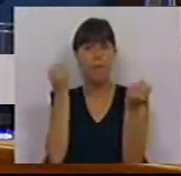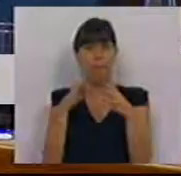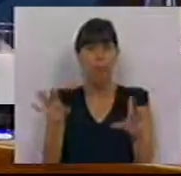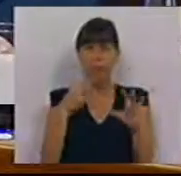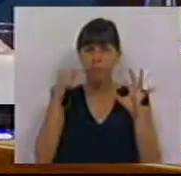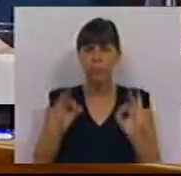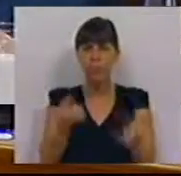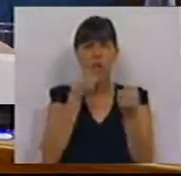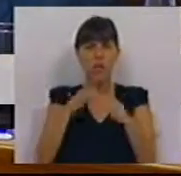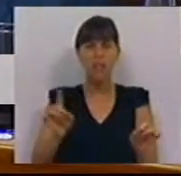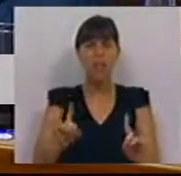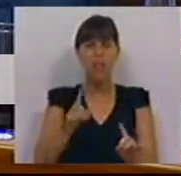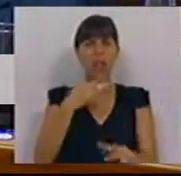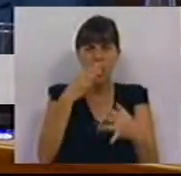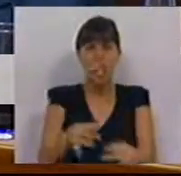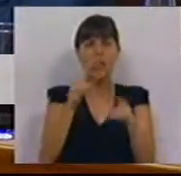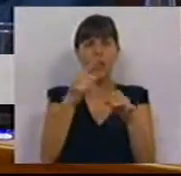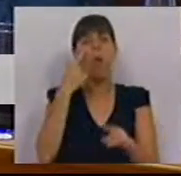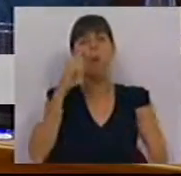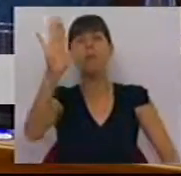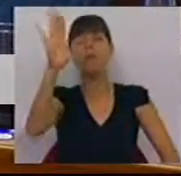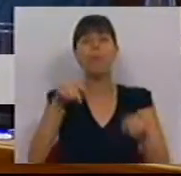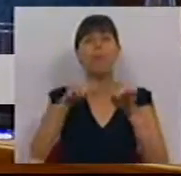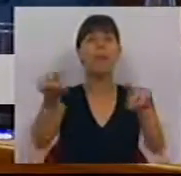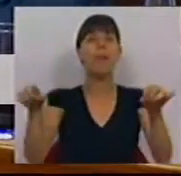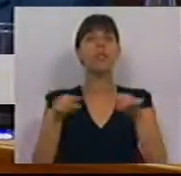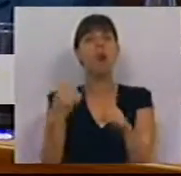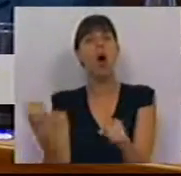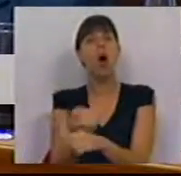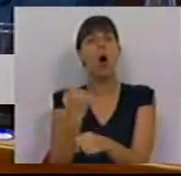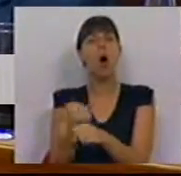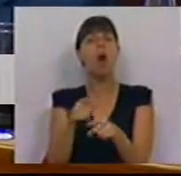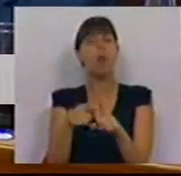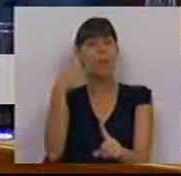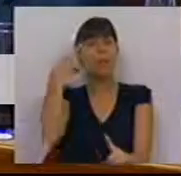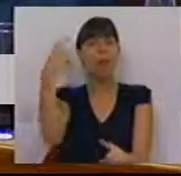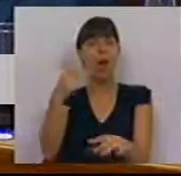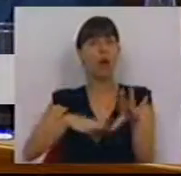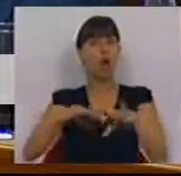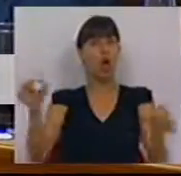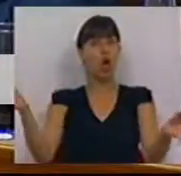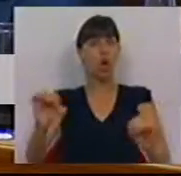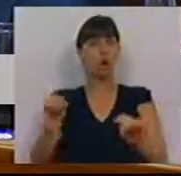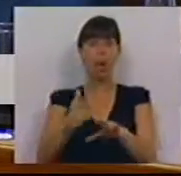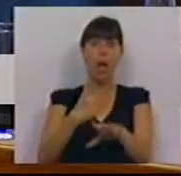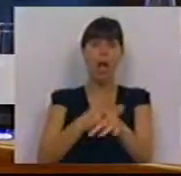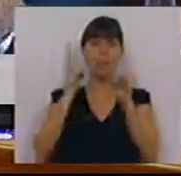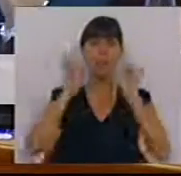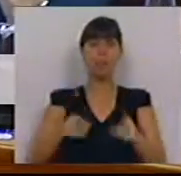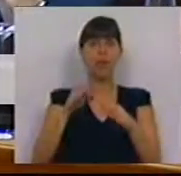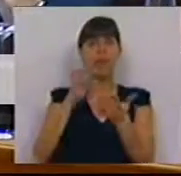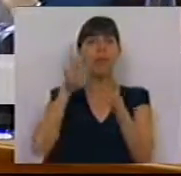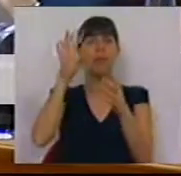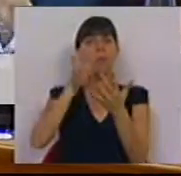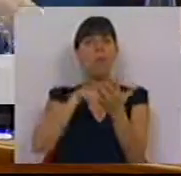perderá assegura isso vamos a ver e as instalações e as obras não realizadas a tempo antes da entrada em vigor do